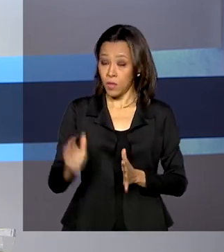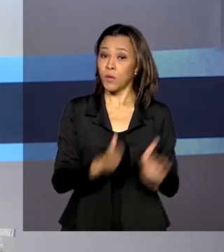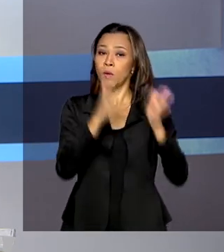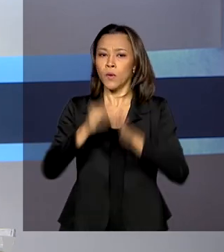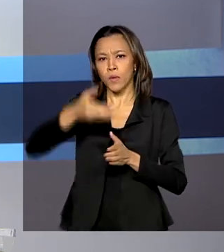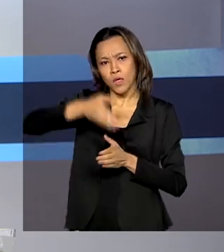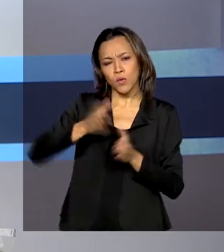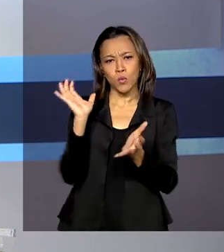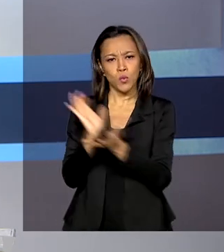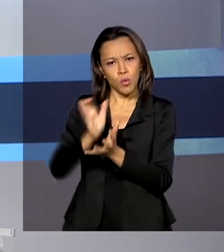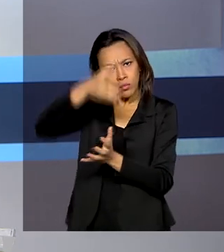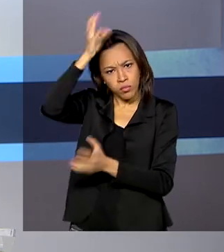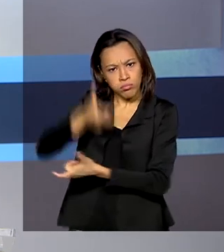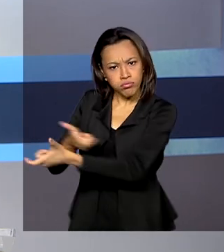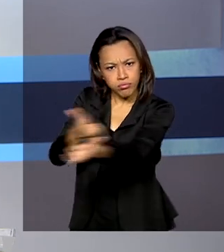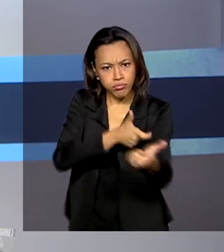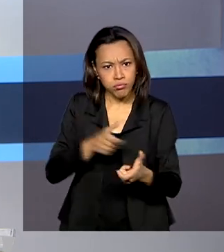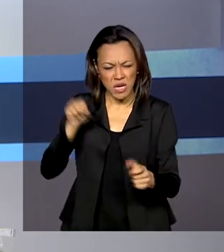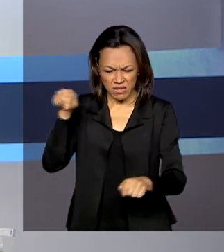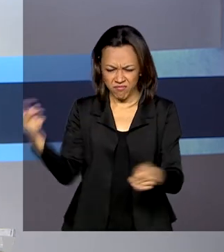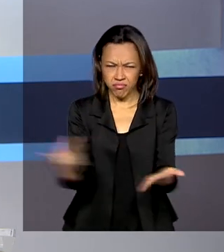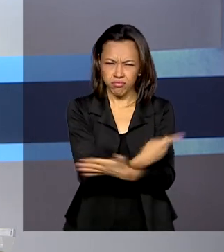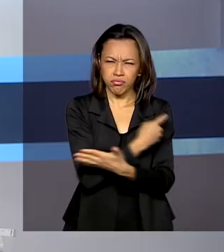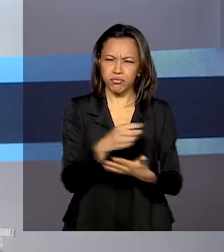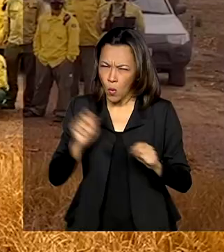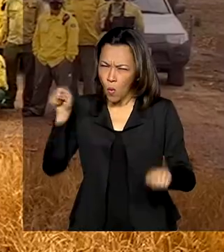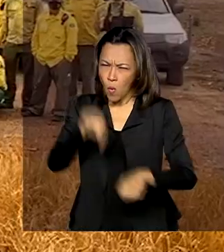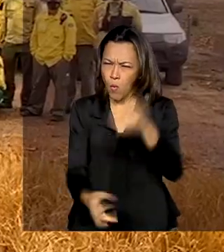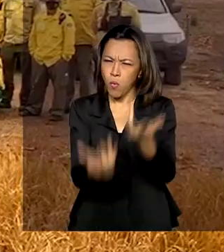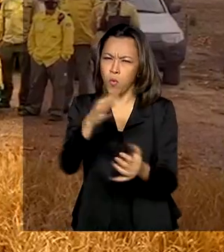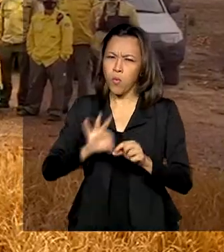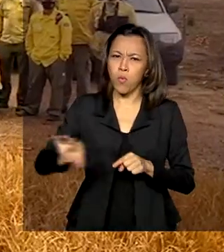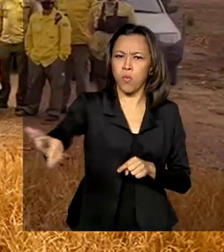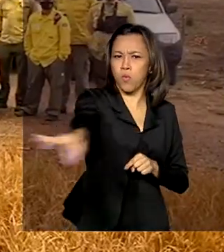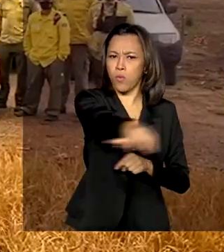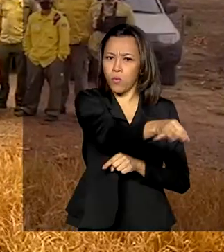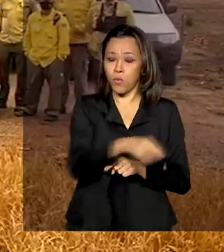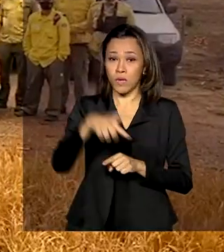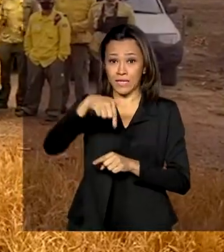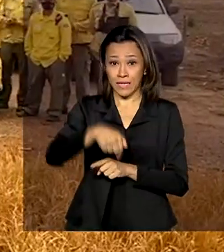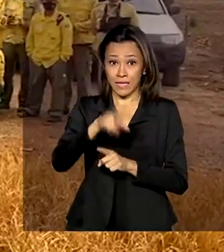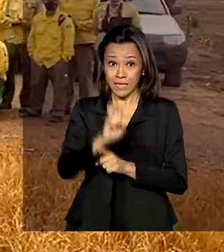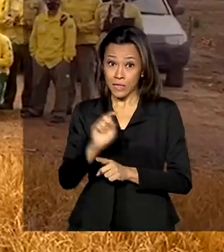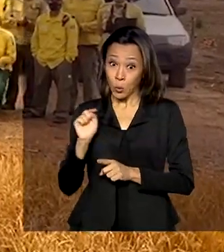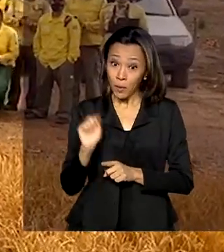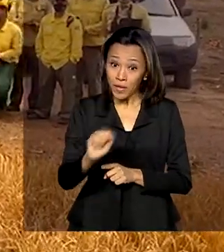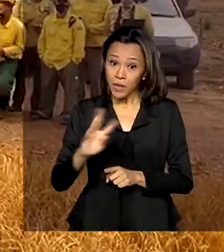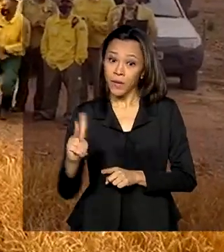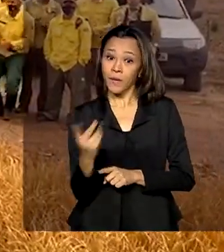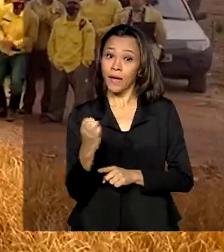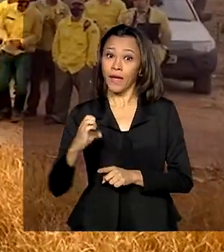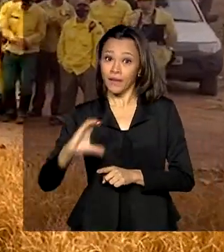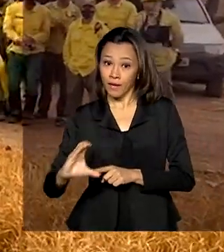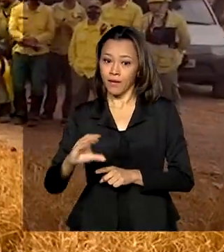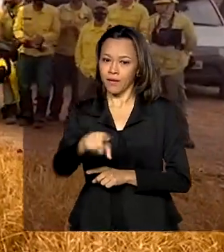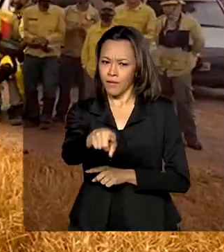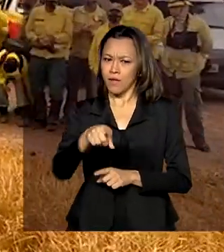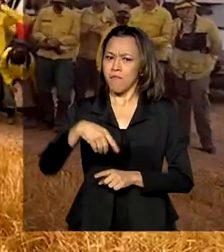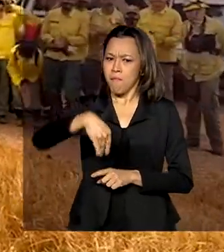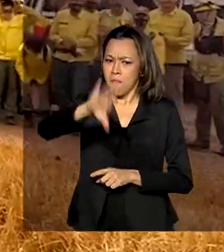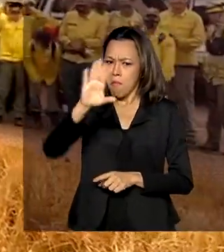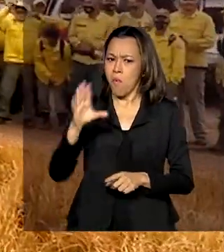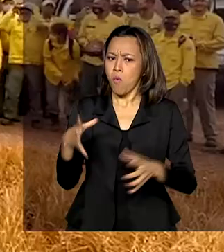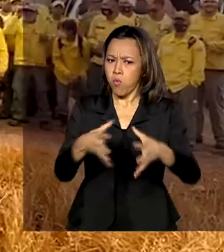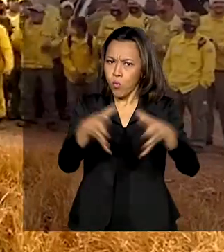área atingida foi de 75 mil hectares. São quase 100 brigadistas federais, além de